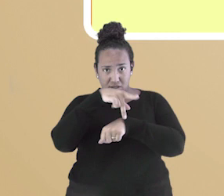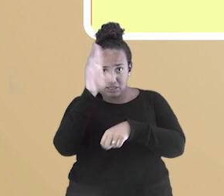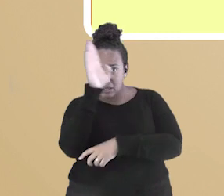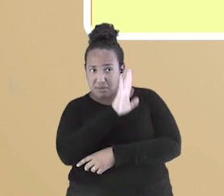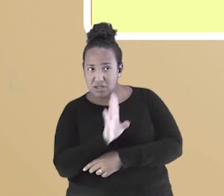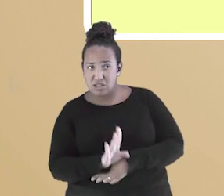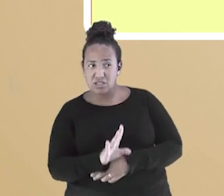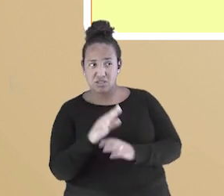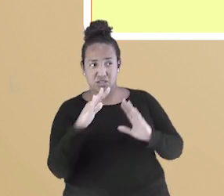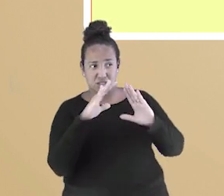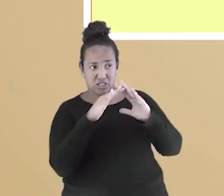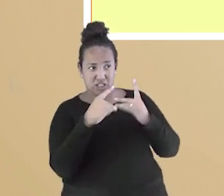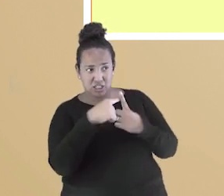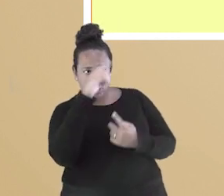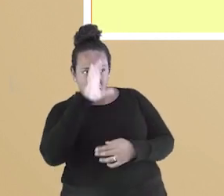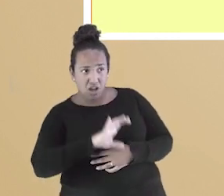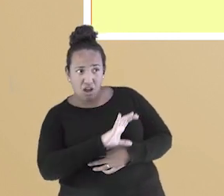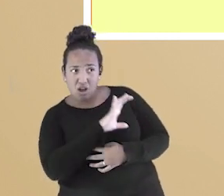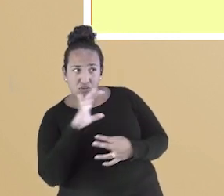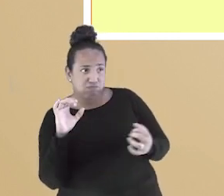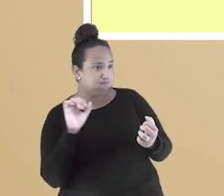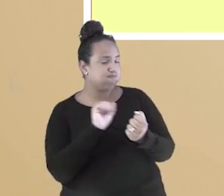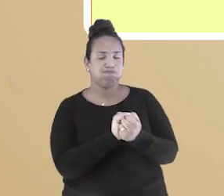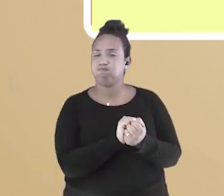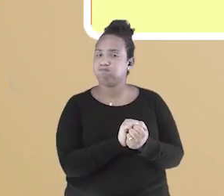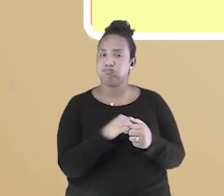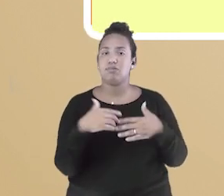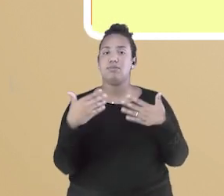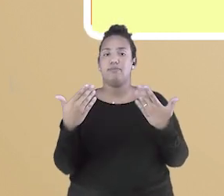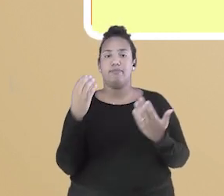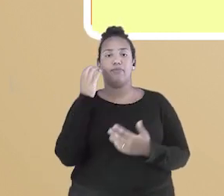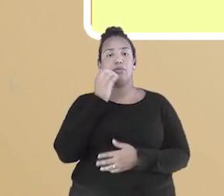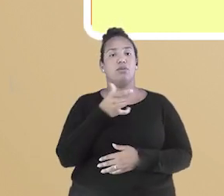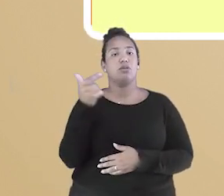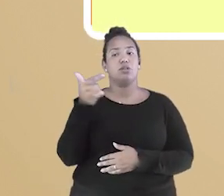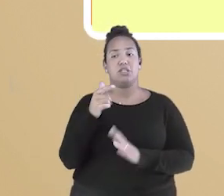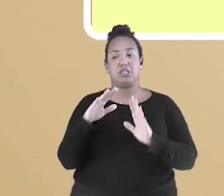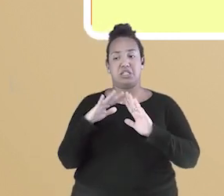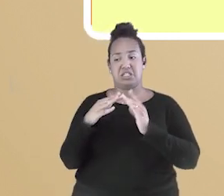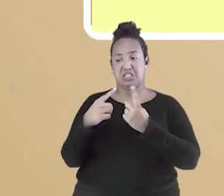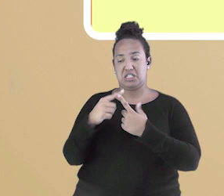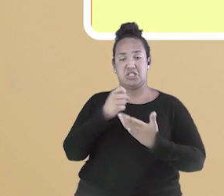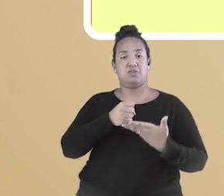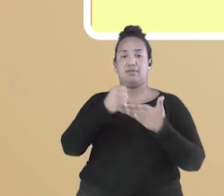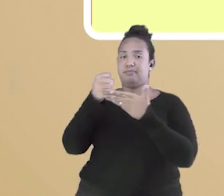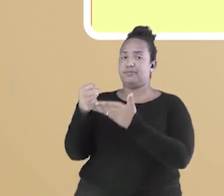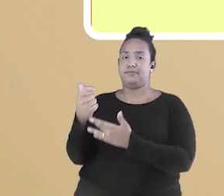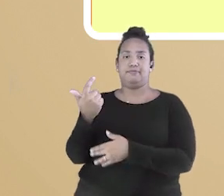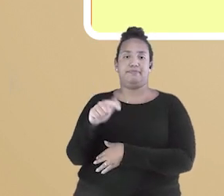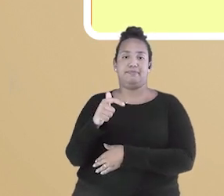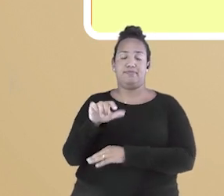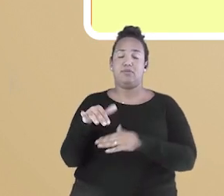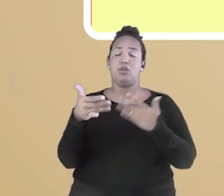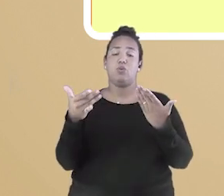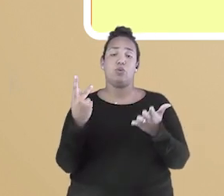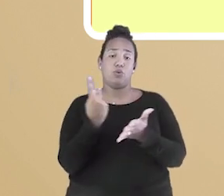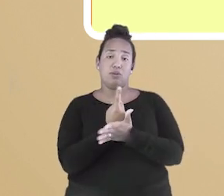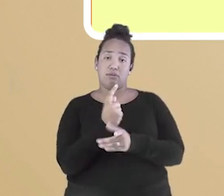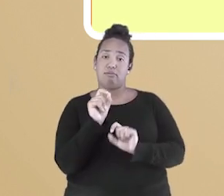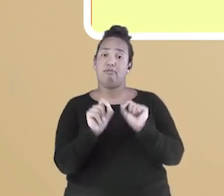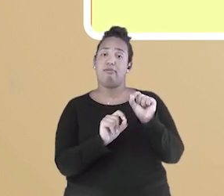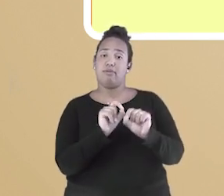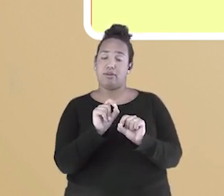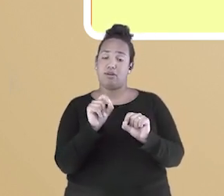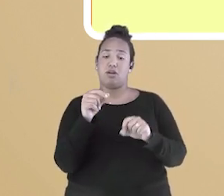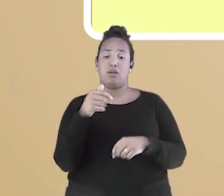Pedro II perdeu o apoio da comunidade católica, o que começou a enfraquecer o seu reinado, no que ficou conhecida como a